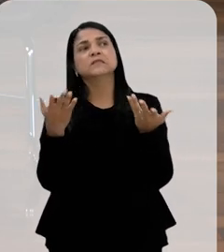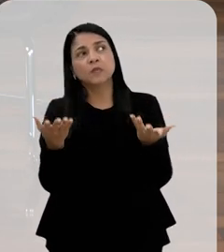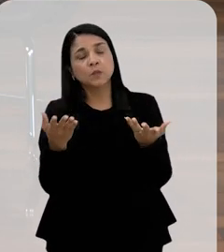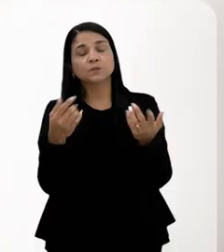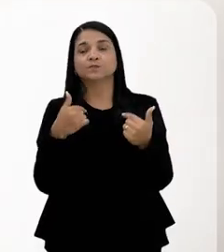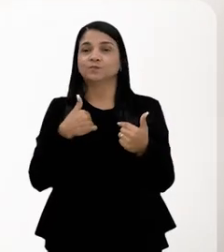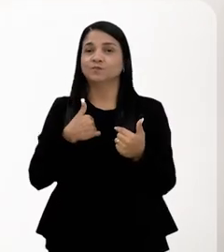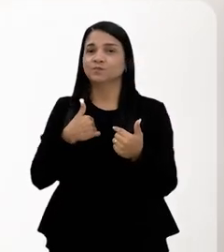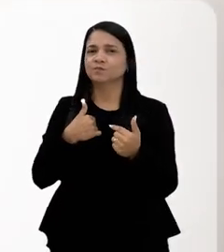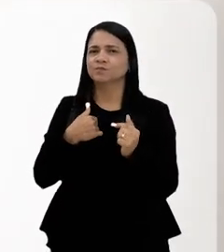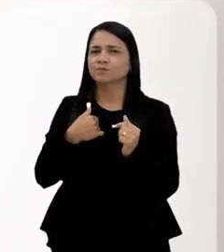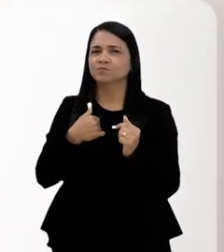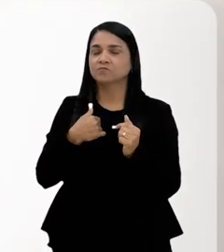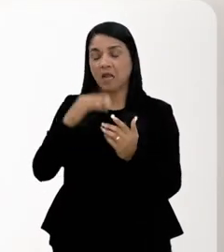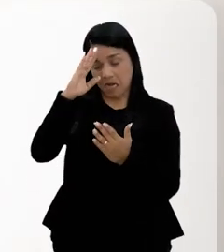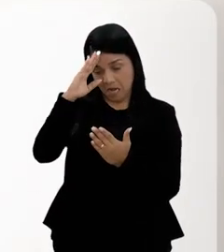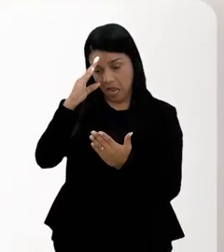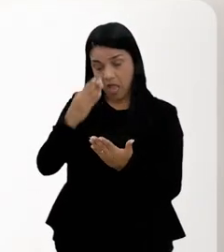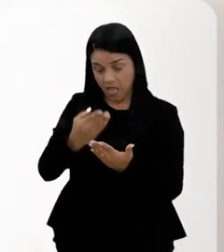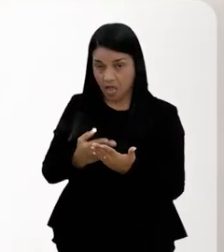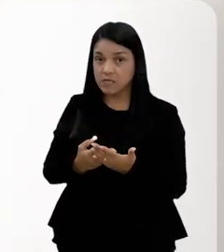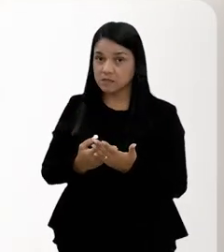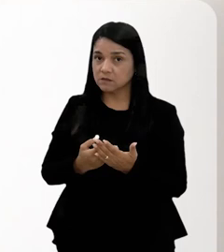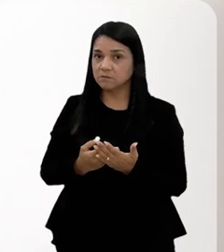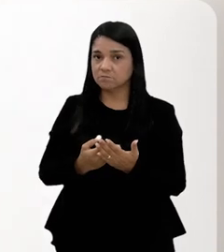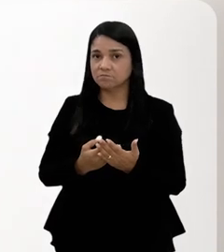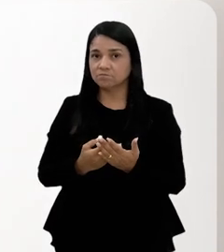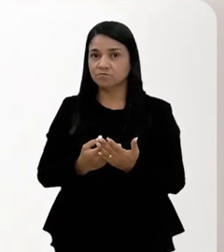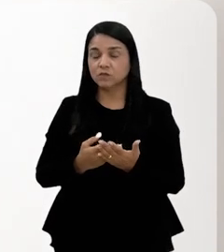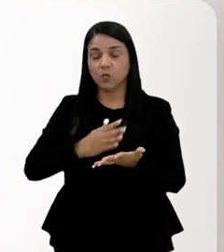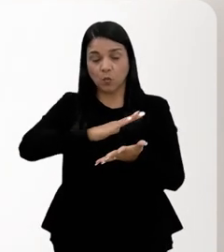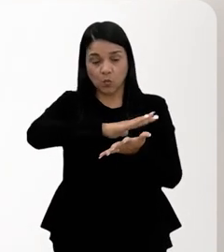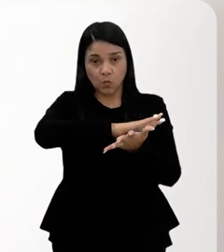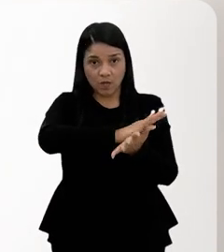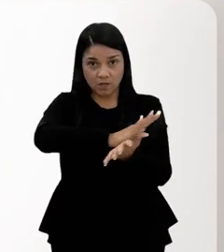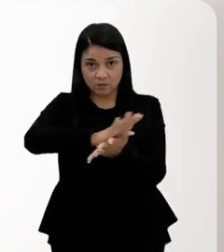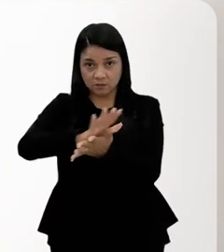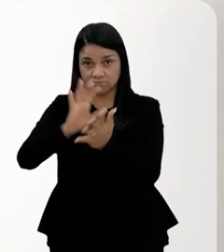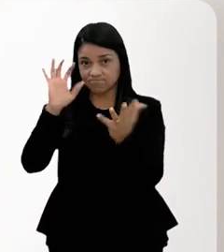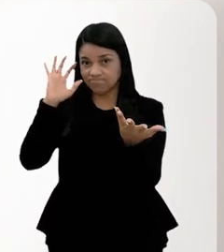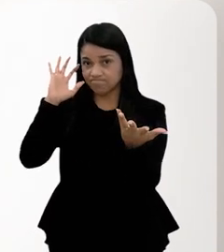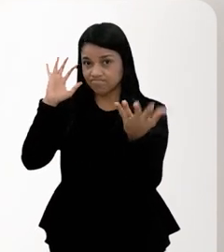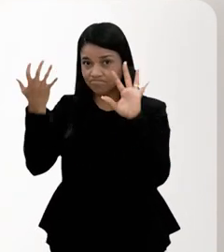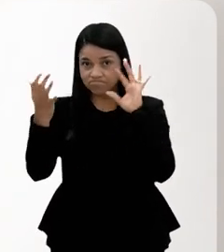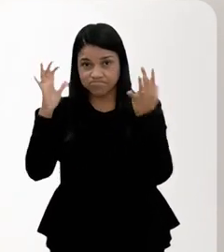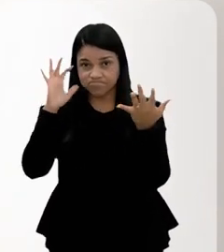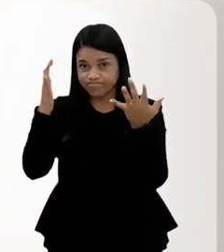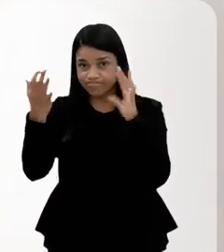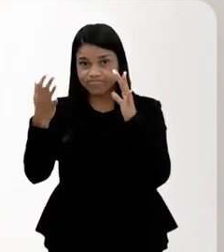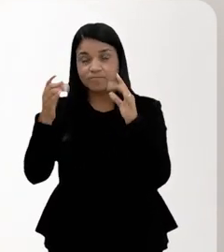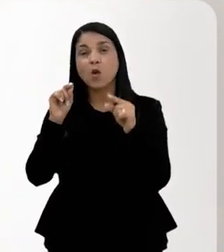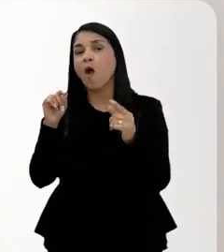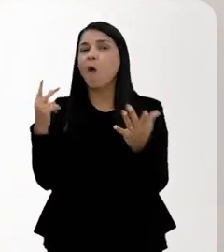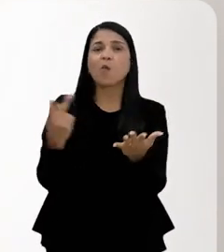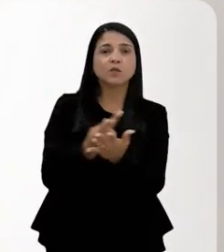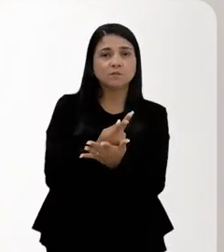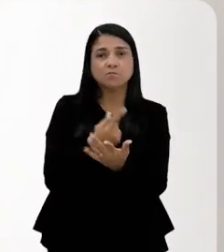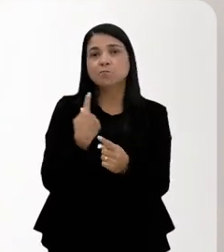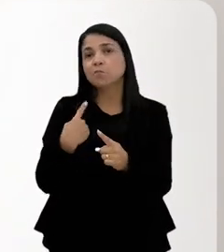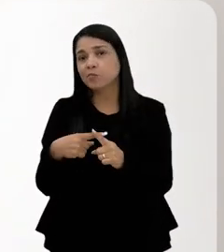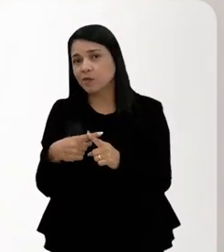acreditar que o racismo climático, ele se dá porque atinge